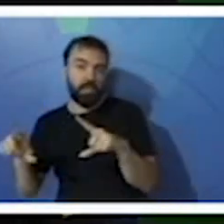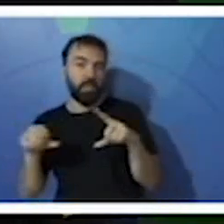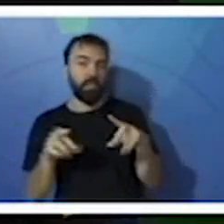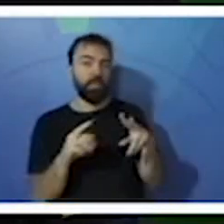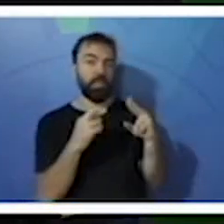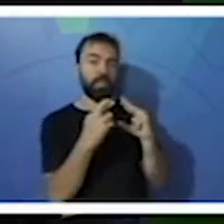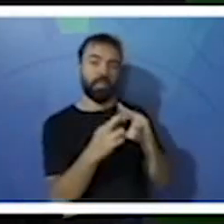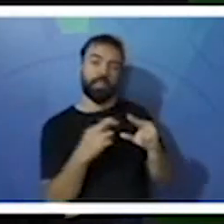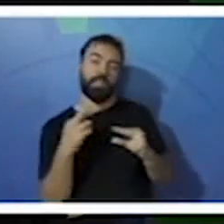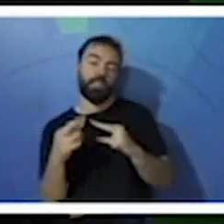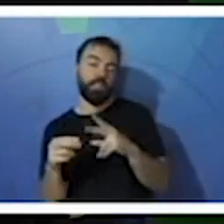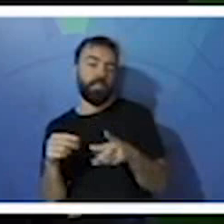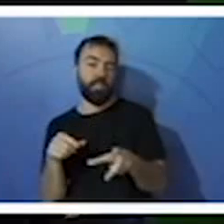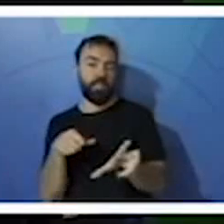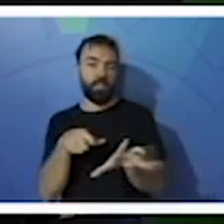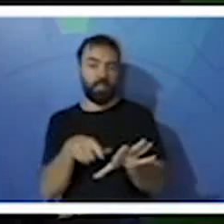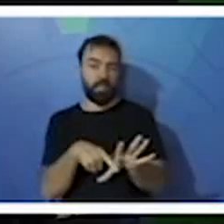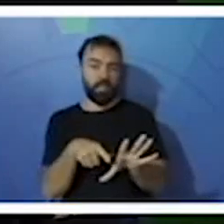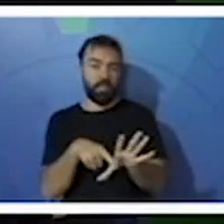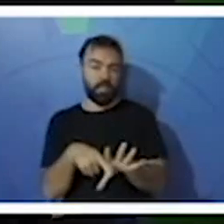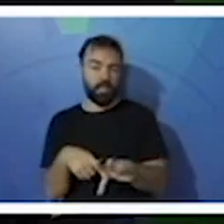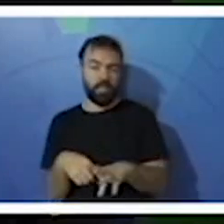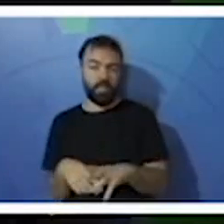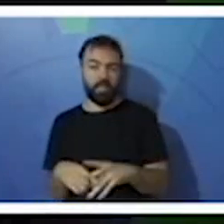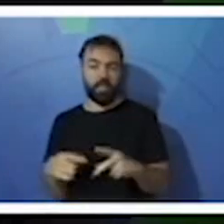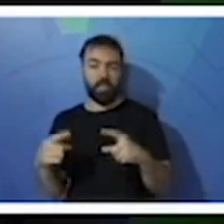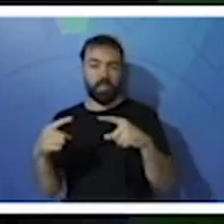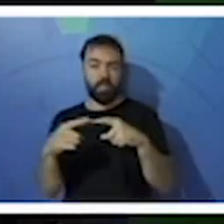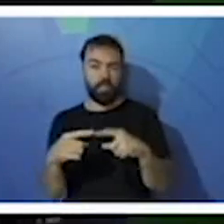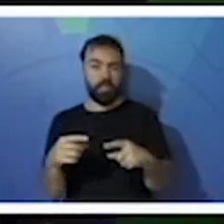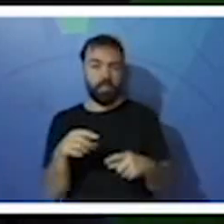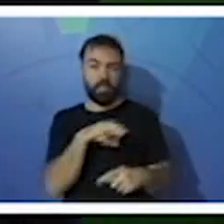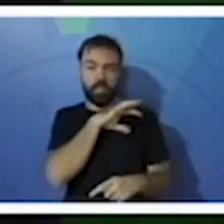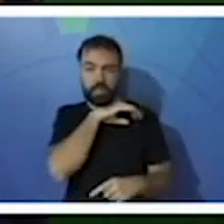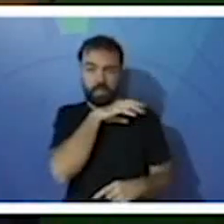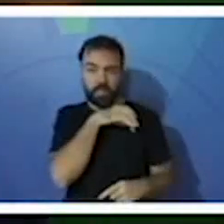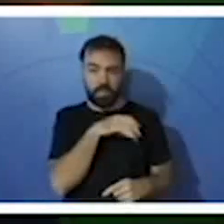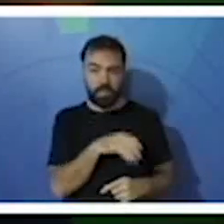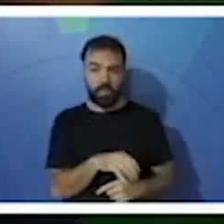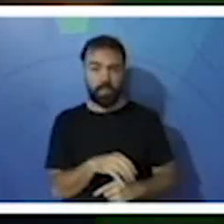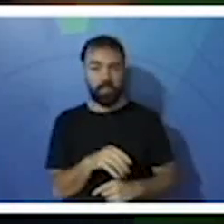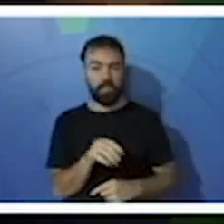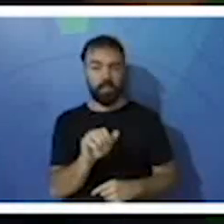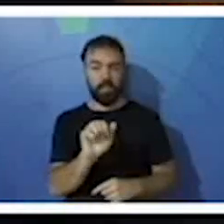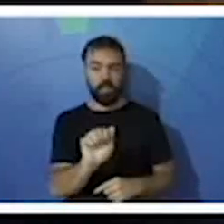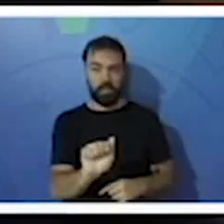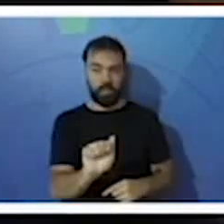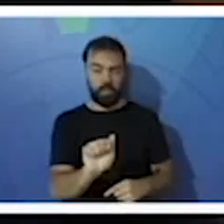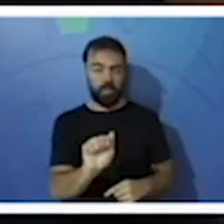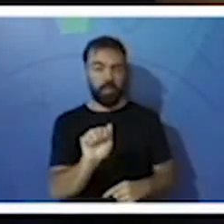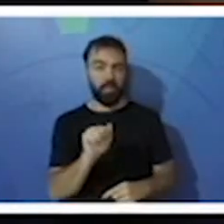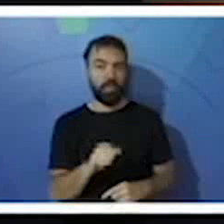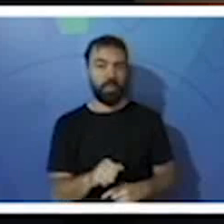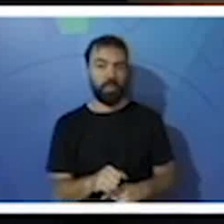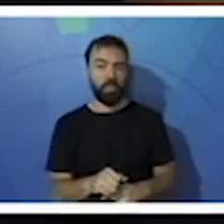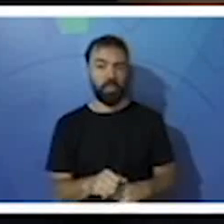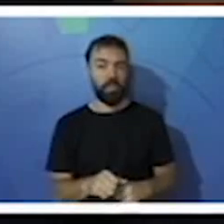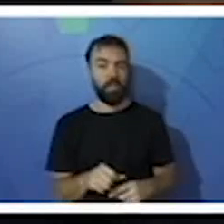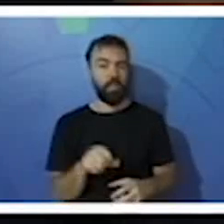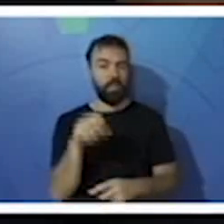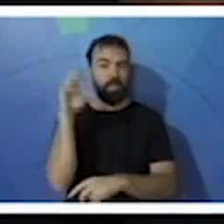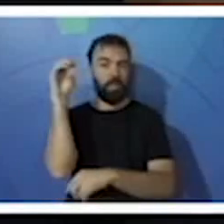os tipos de pés com os animais correspondentes, tá? Vamos colocar A para os pés, né, do